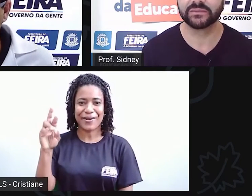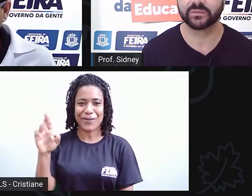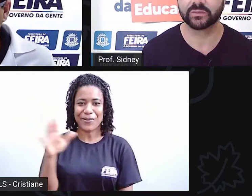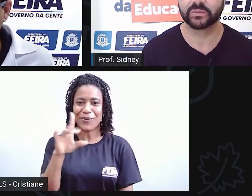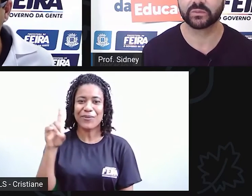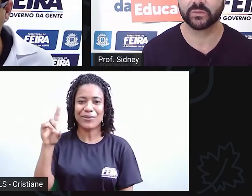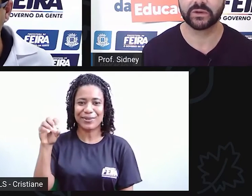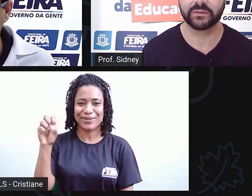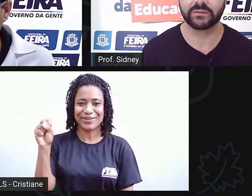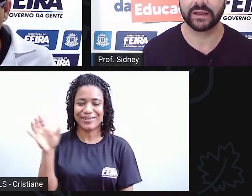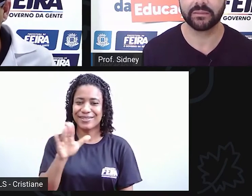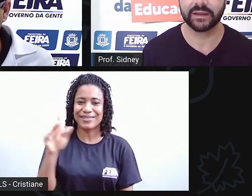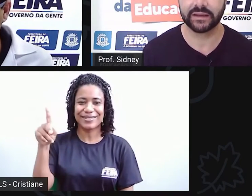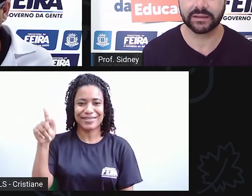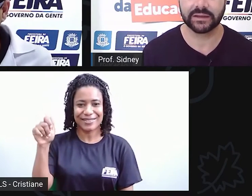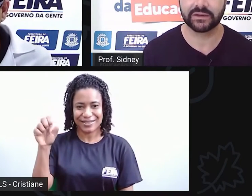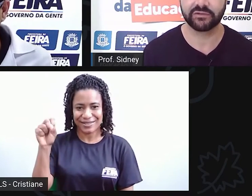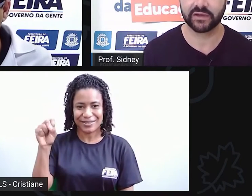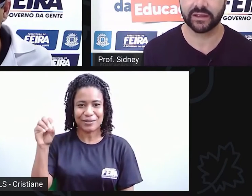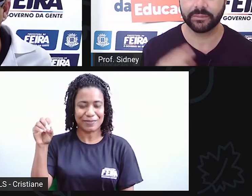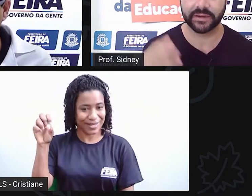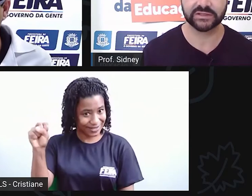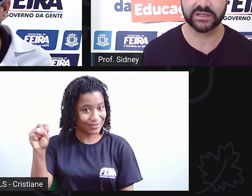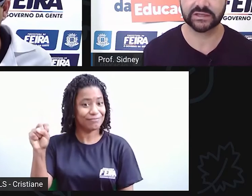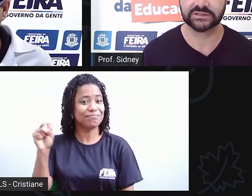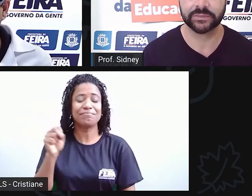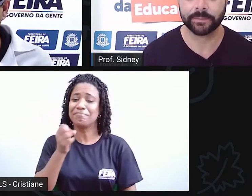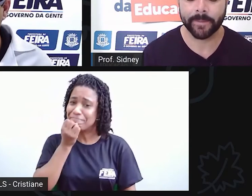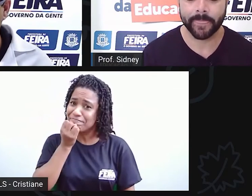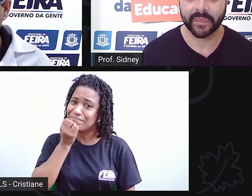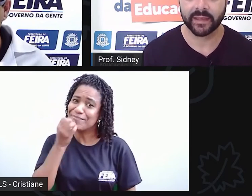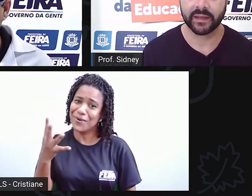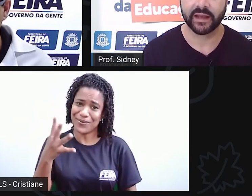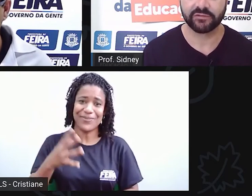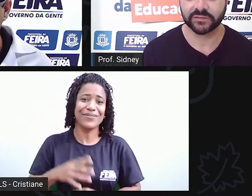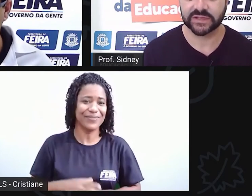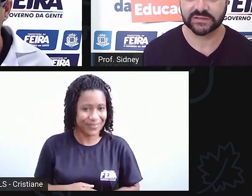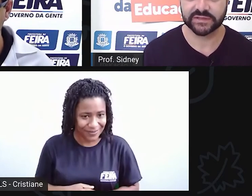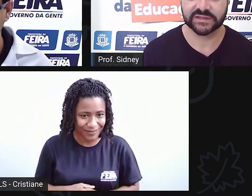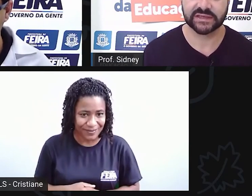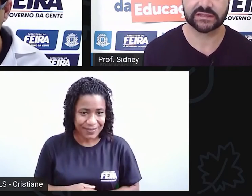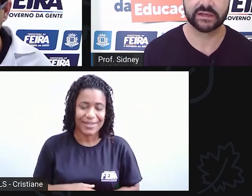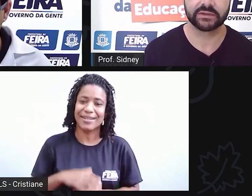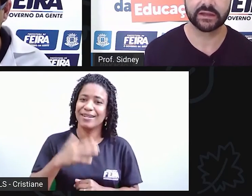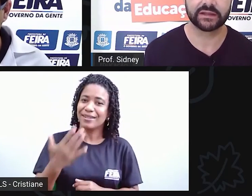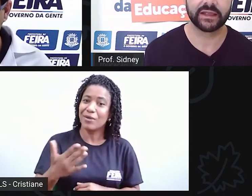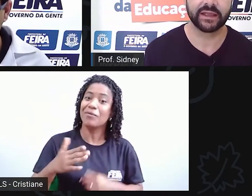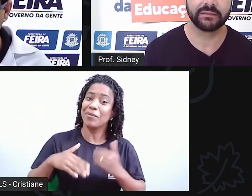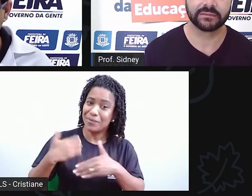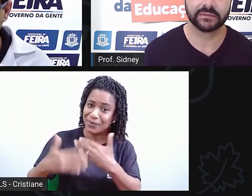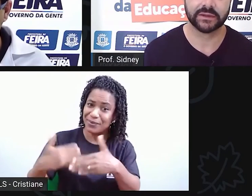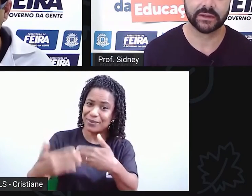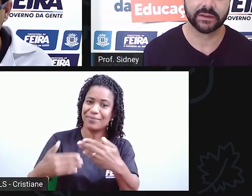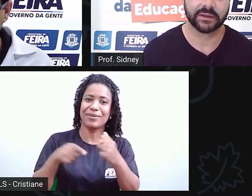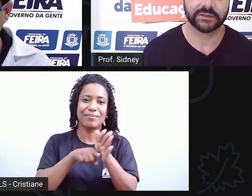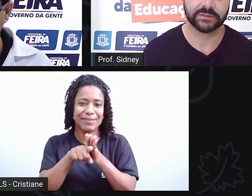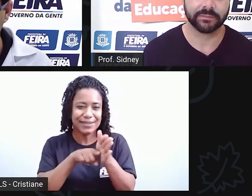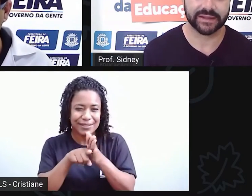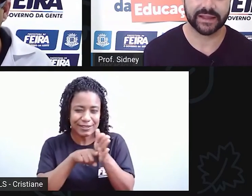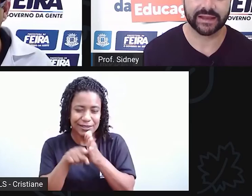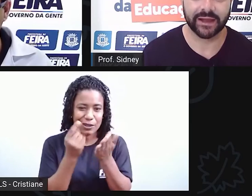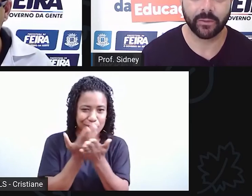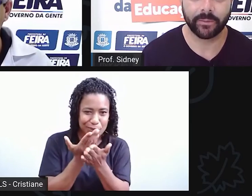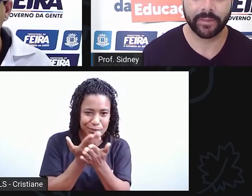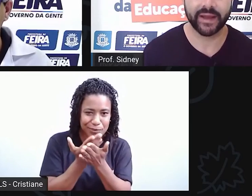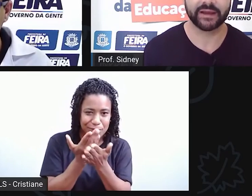um lema que eu levei para adiante. Aí vamos às pesquisas. O que é que tem de